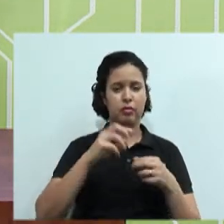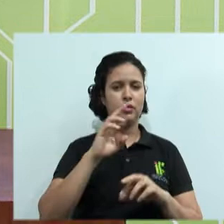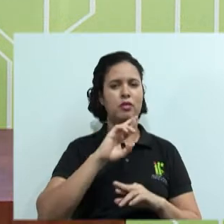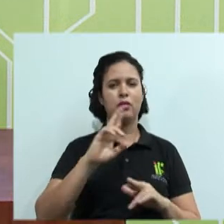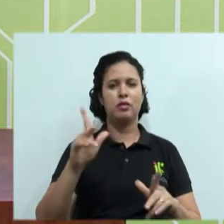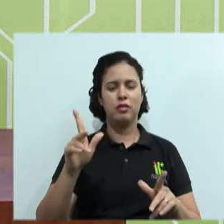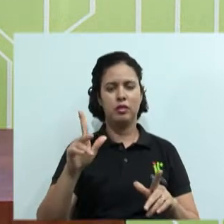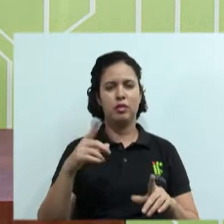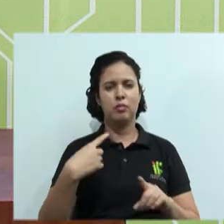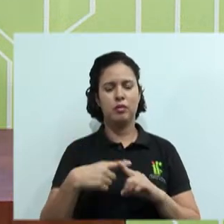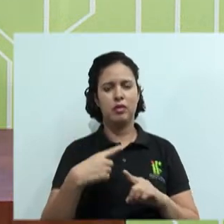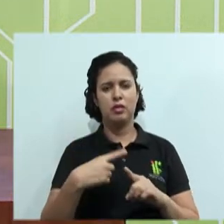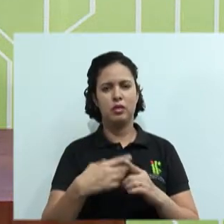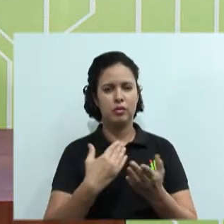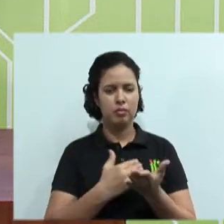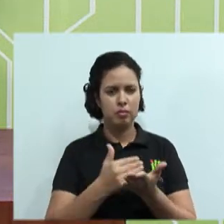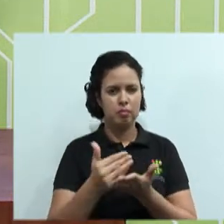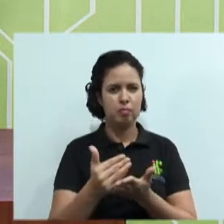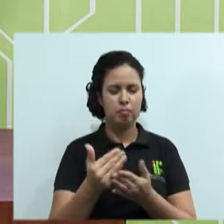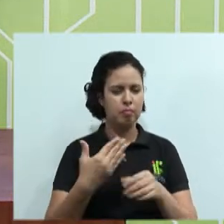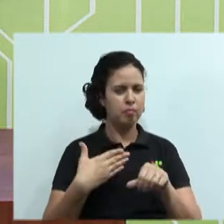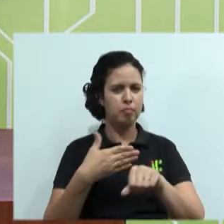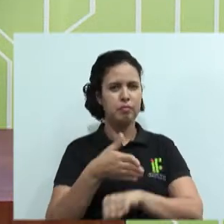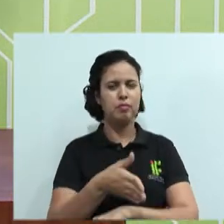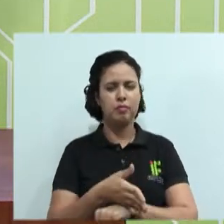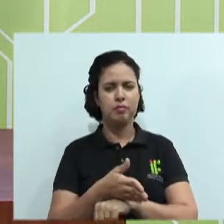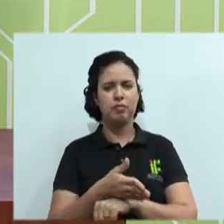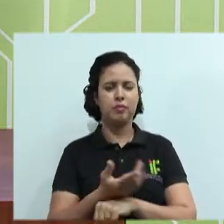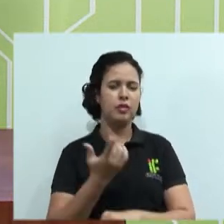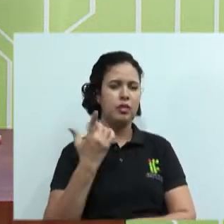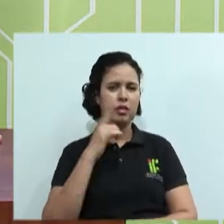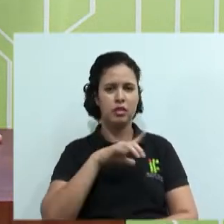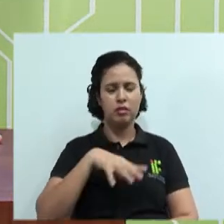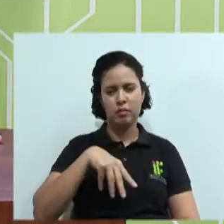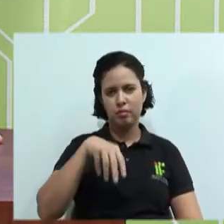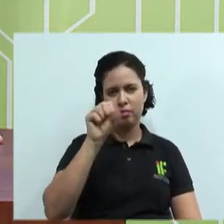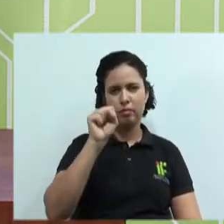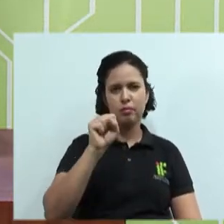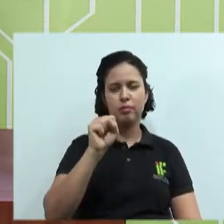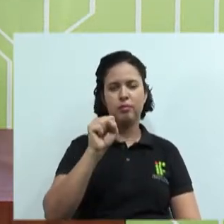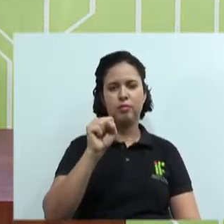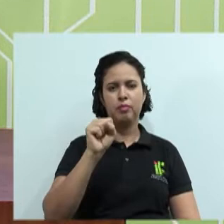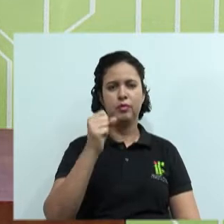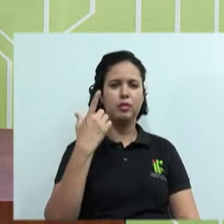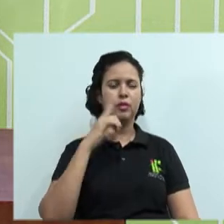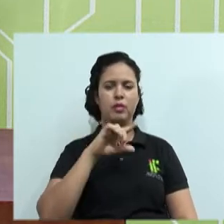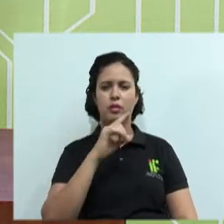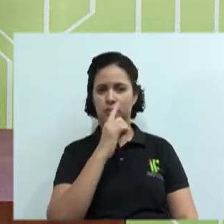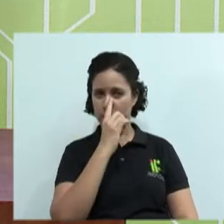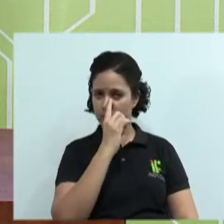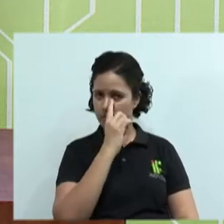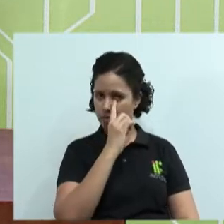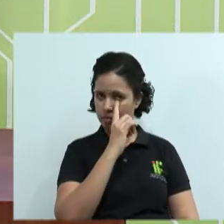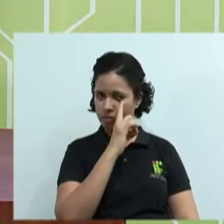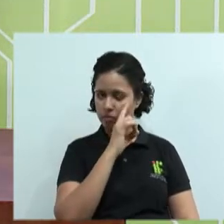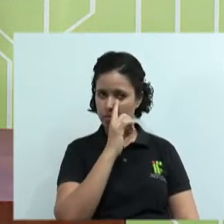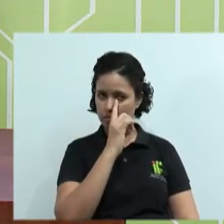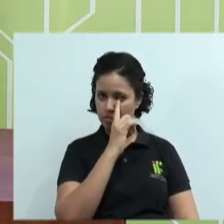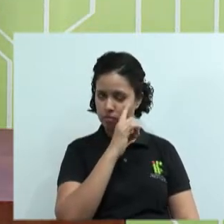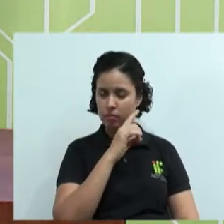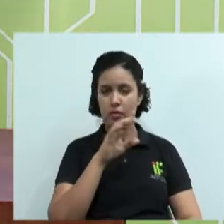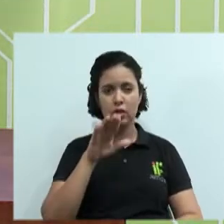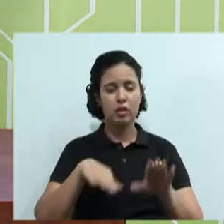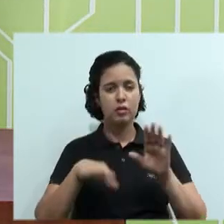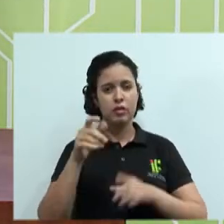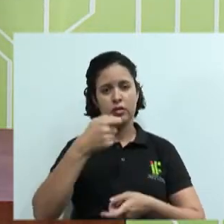diferente. E começa a partir para cima da outra equipe. E acaba até virando o resultado, virando o jogo. Então, às vezes, o que uma